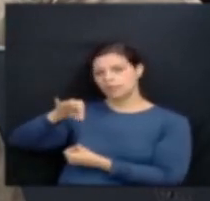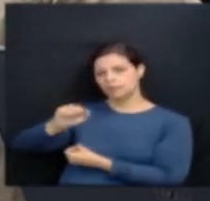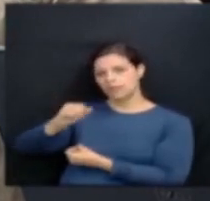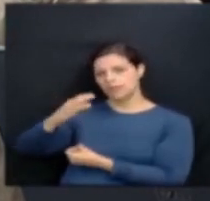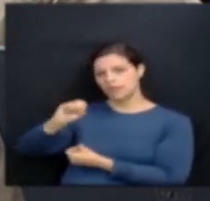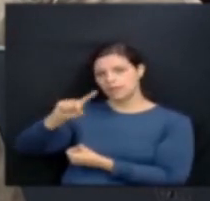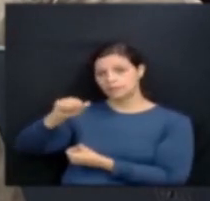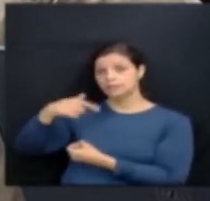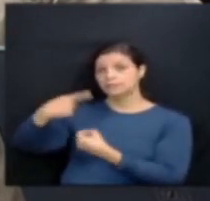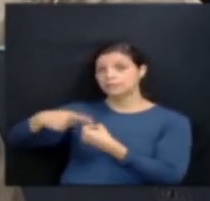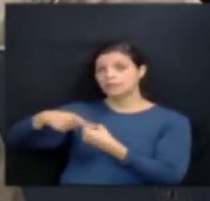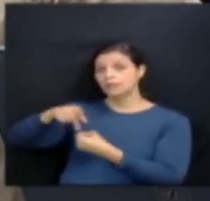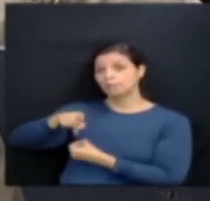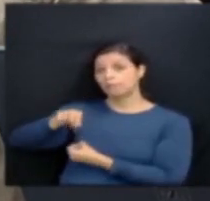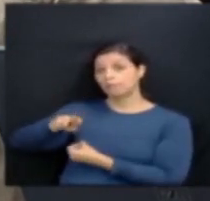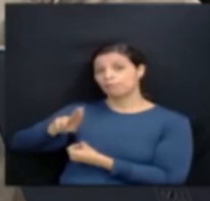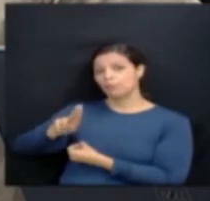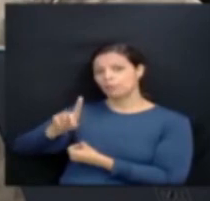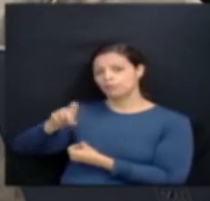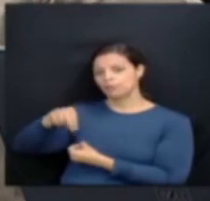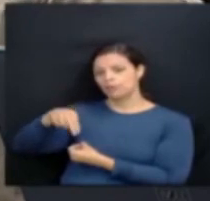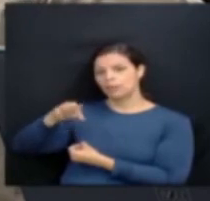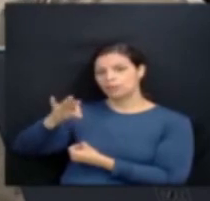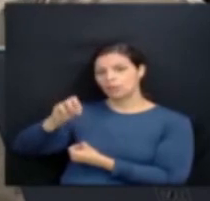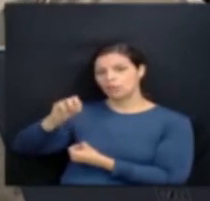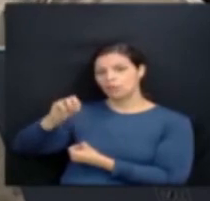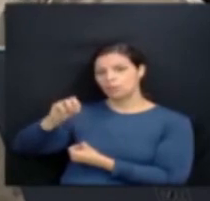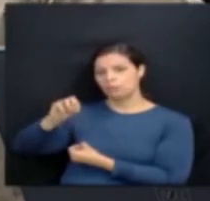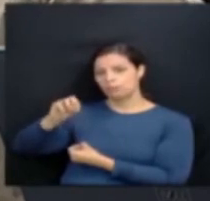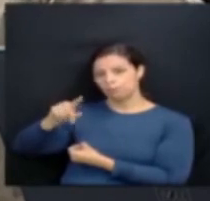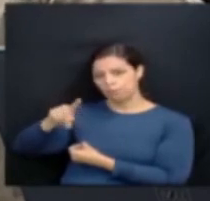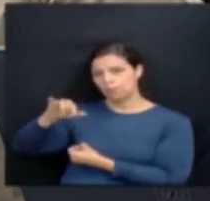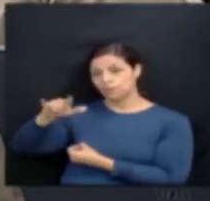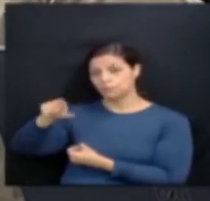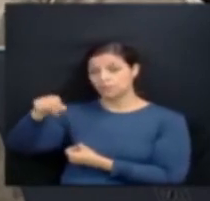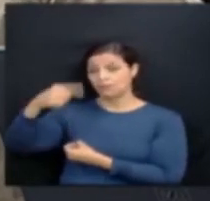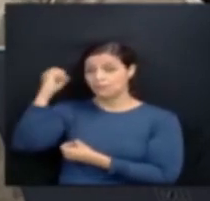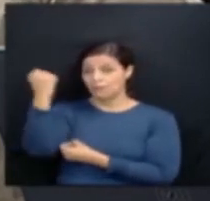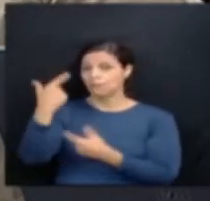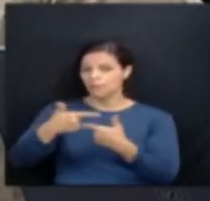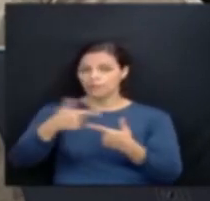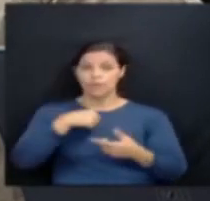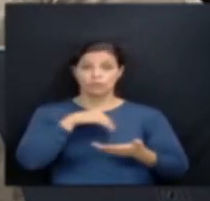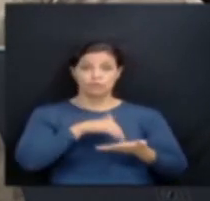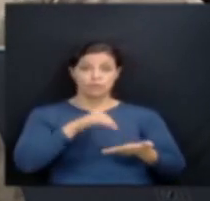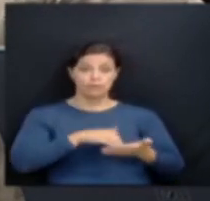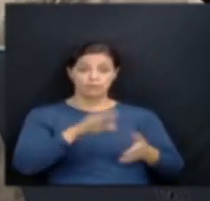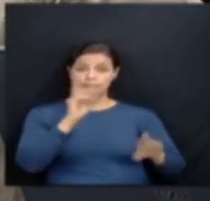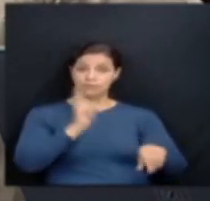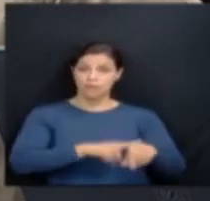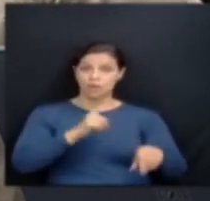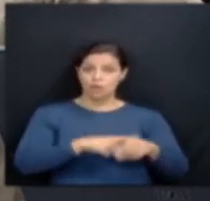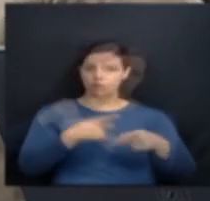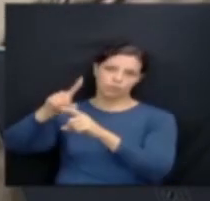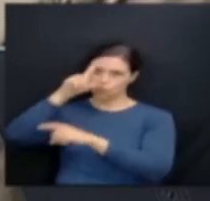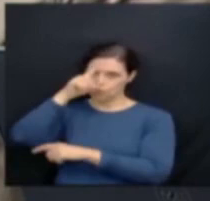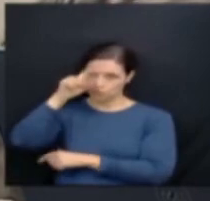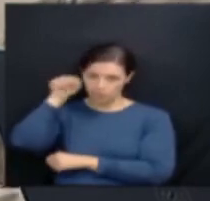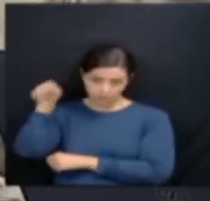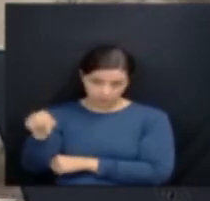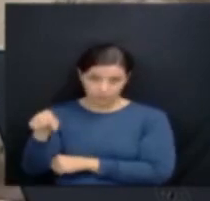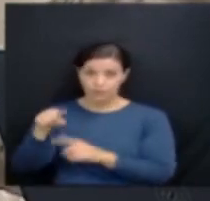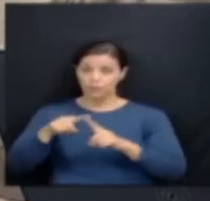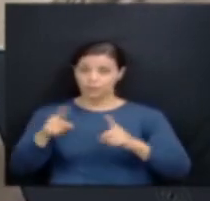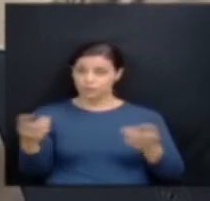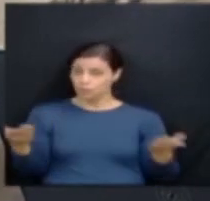função desse momento grave de pandemia. E o secretário Beto Preto prontamente nos atendeu. É